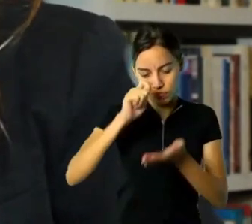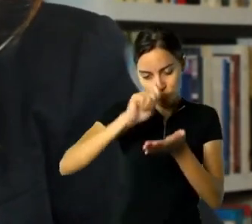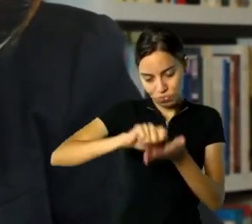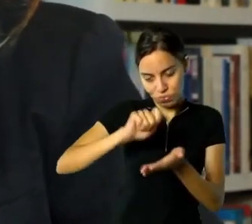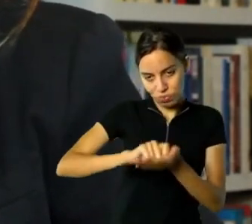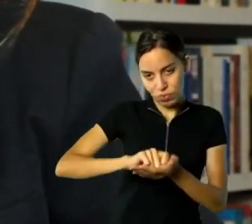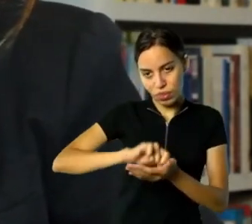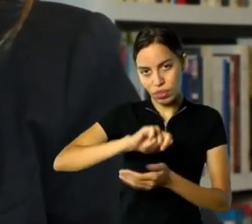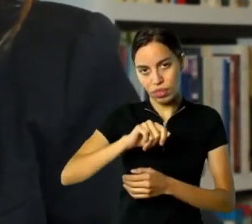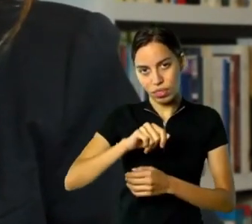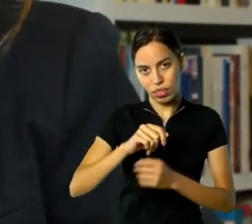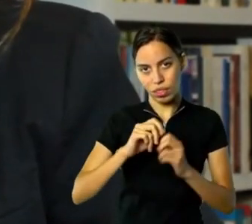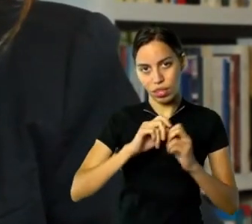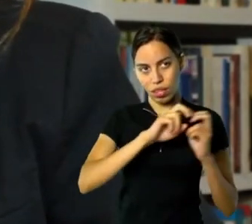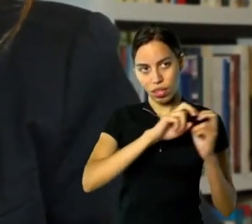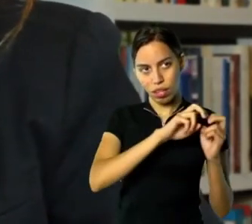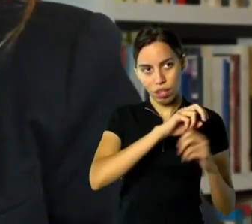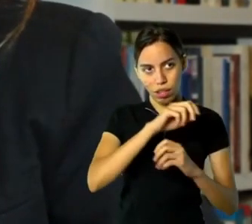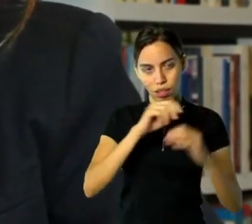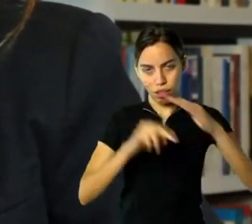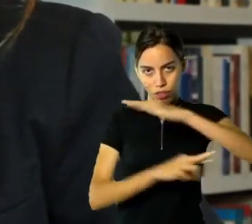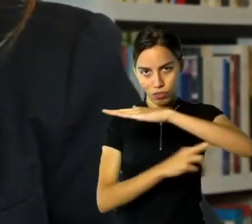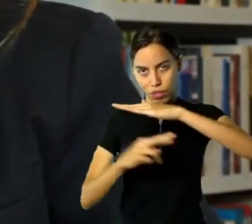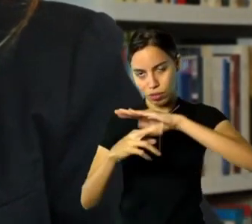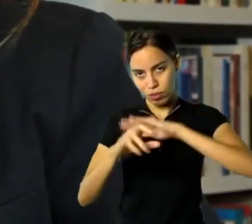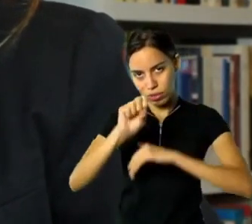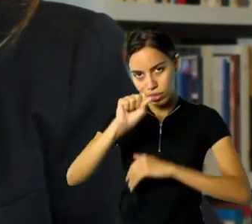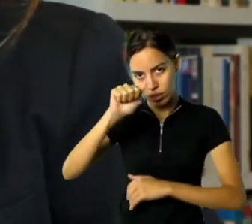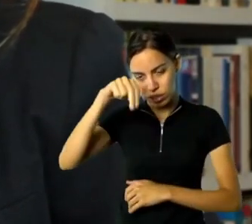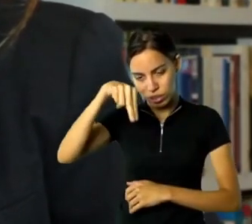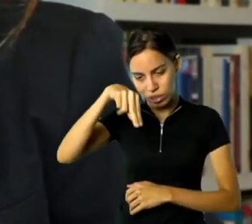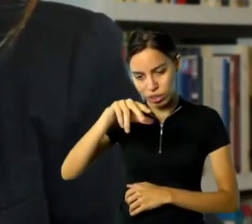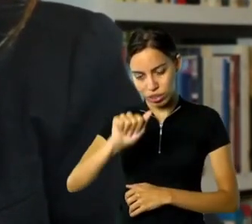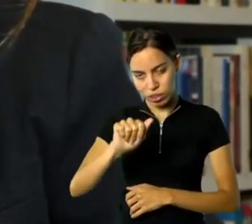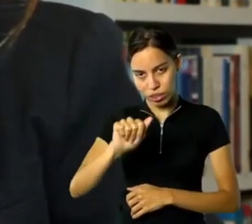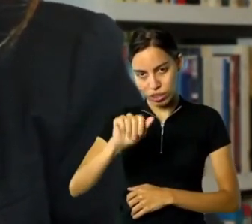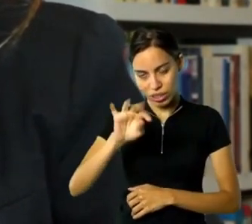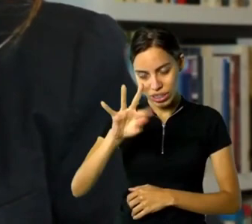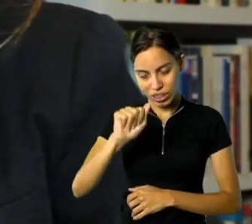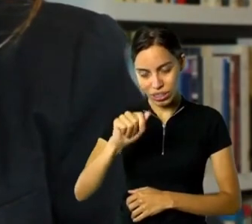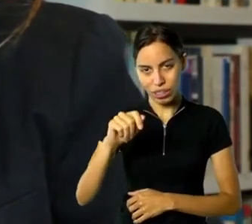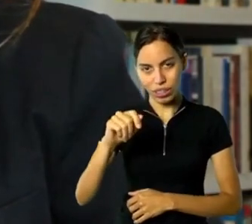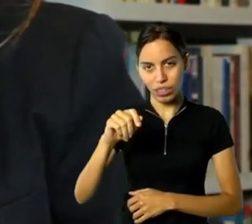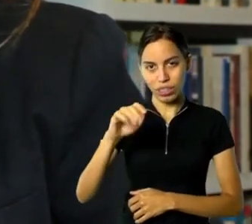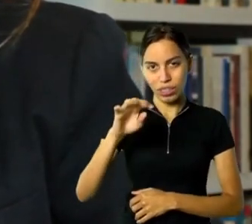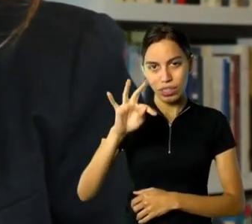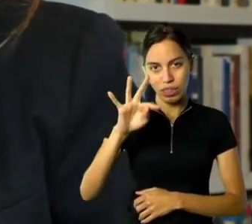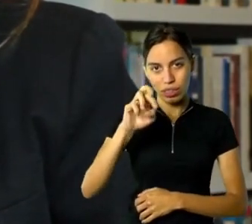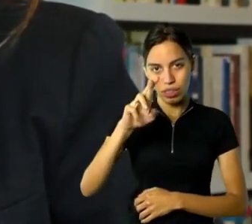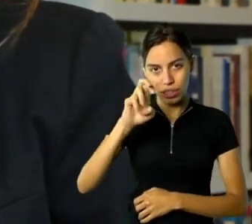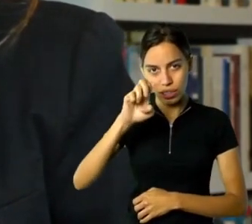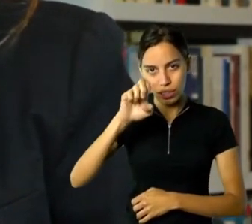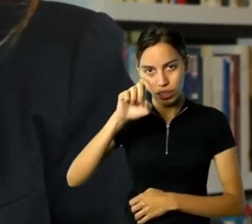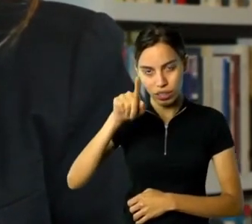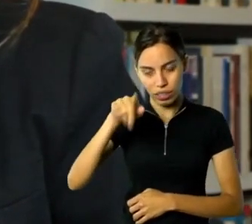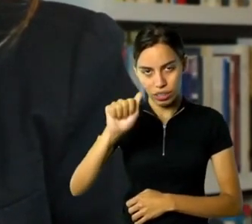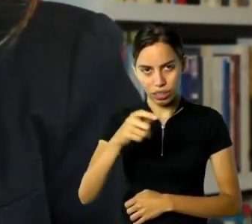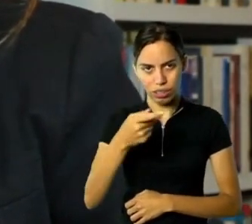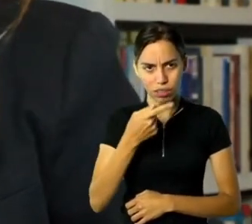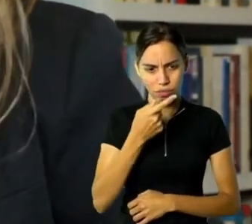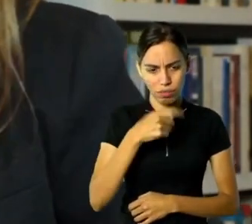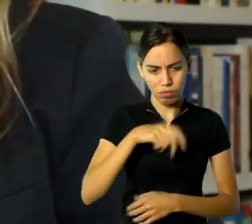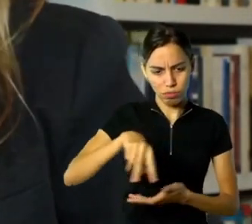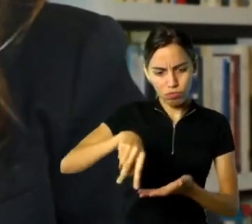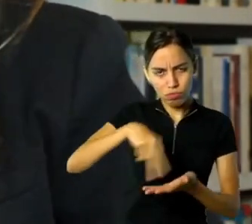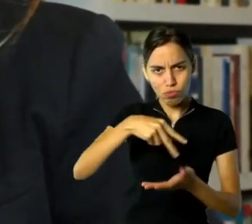pela Conceito, em 2016, e é um livro sobre o berço do hip-hop de Belo Horizonte e um